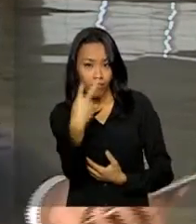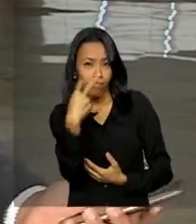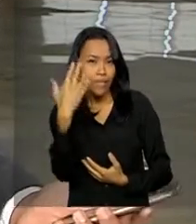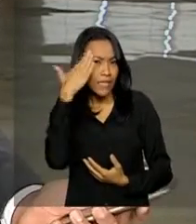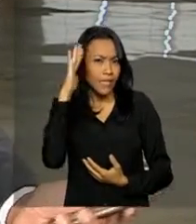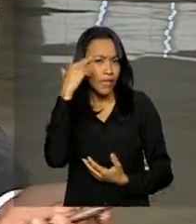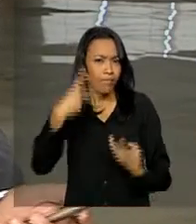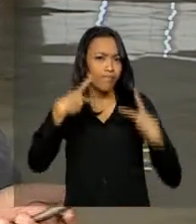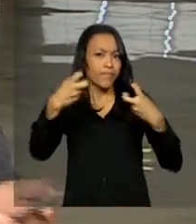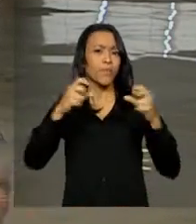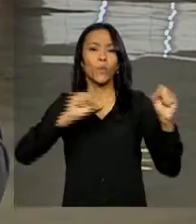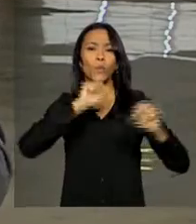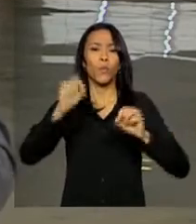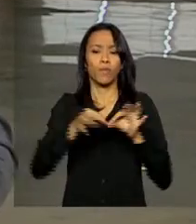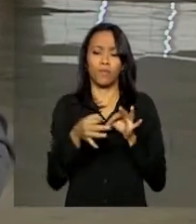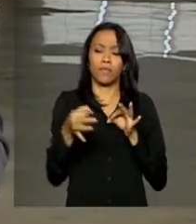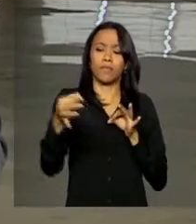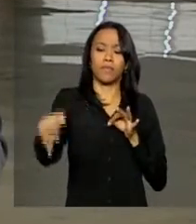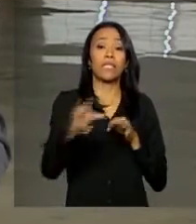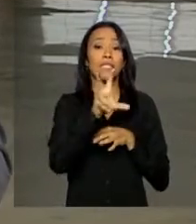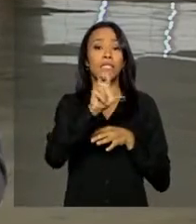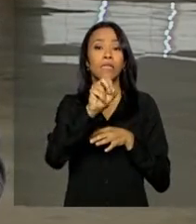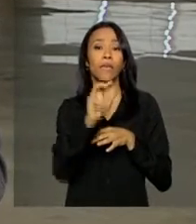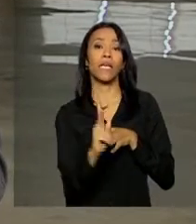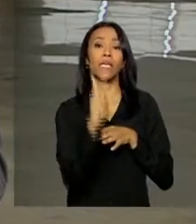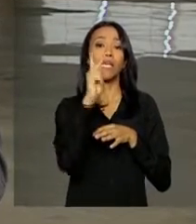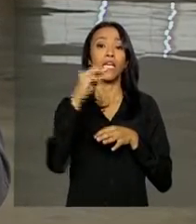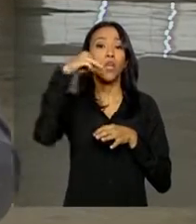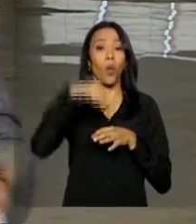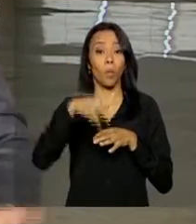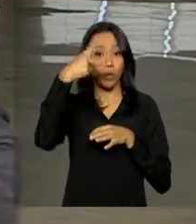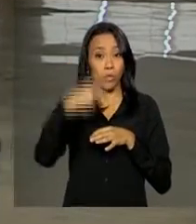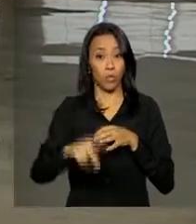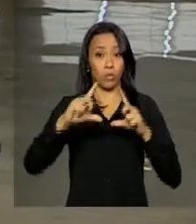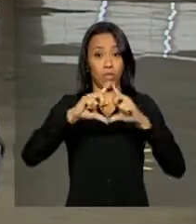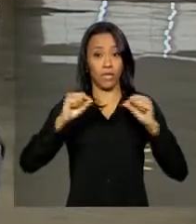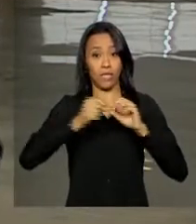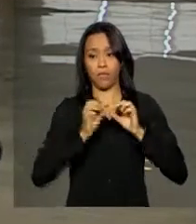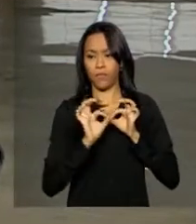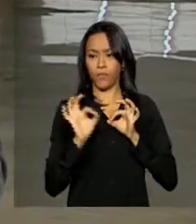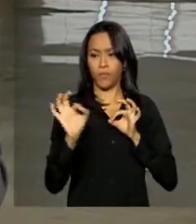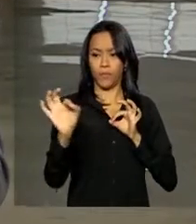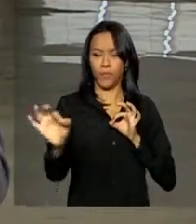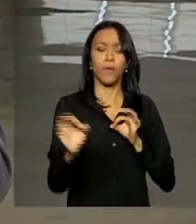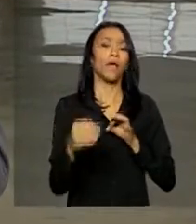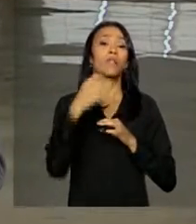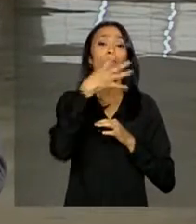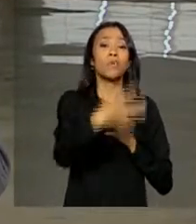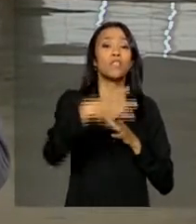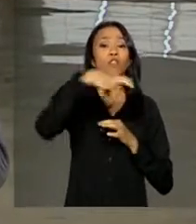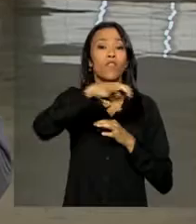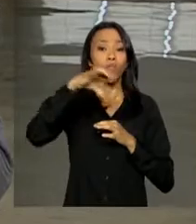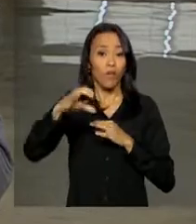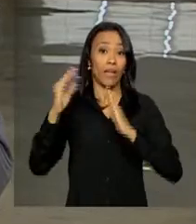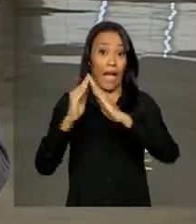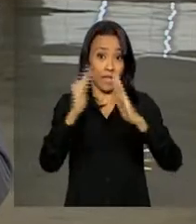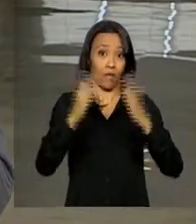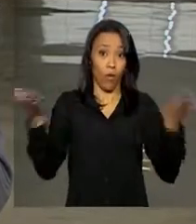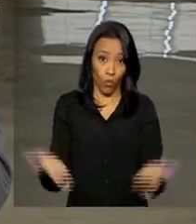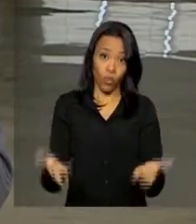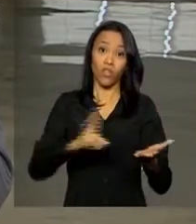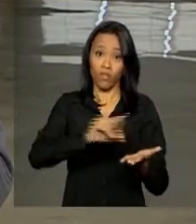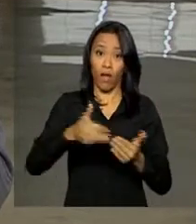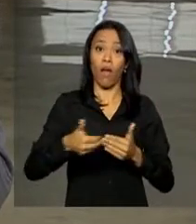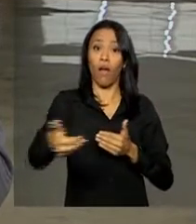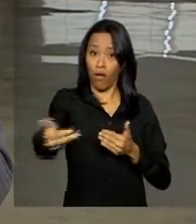a cidade de Lusiana fica a cerca de 50 quilômetros aqui de Brasília. As 499 moradias que vão entregues hoje fazem